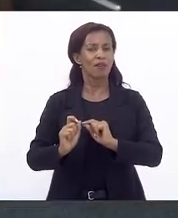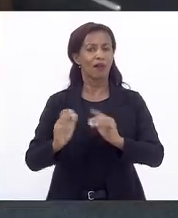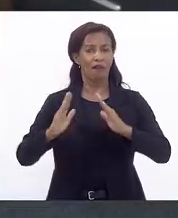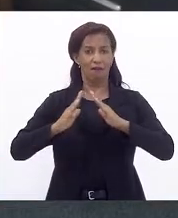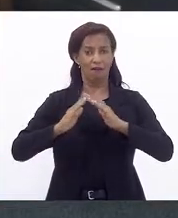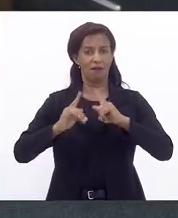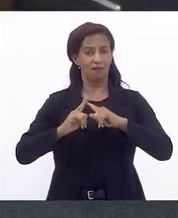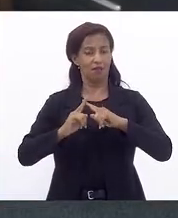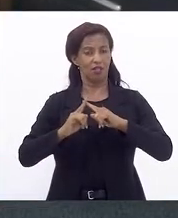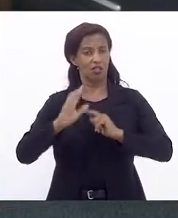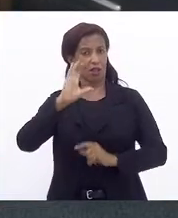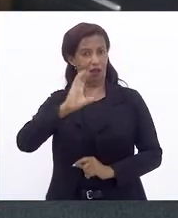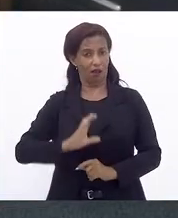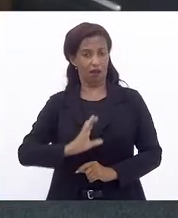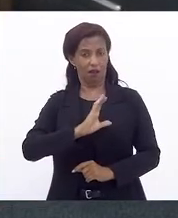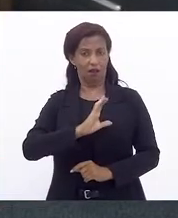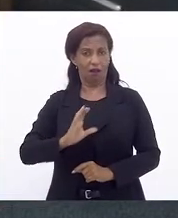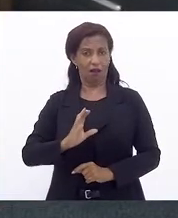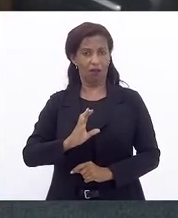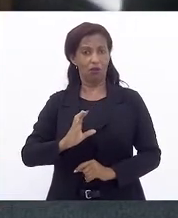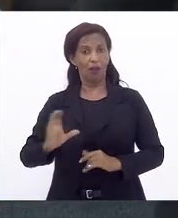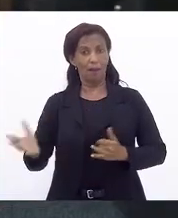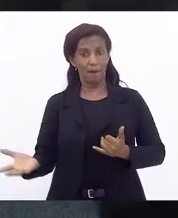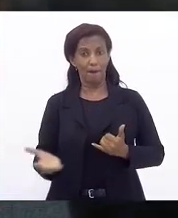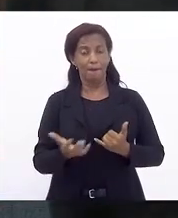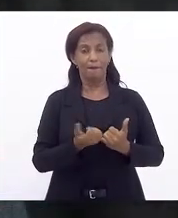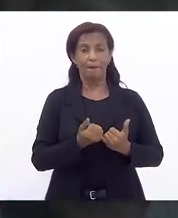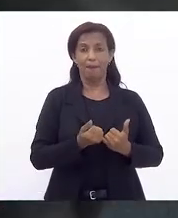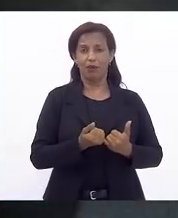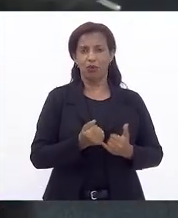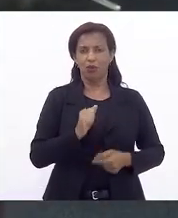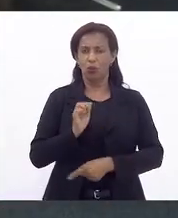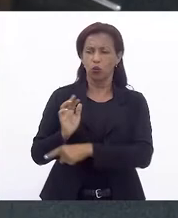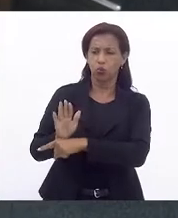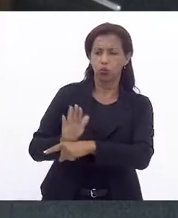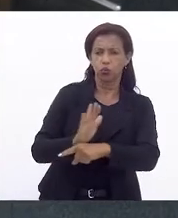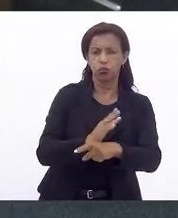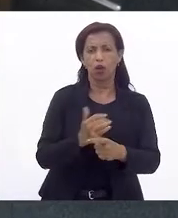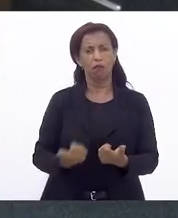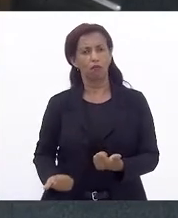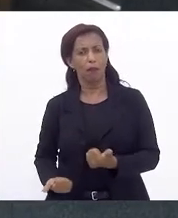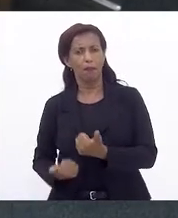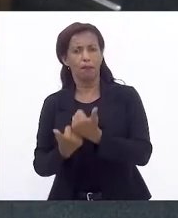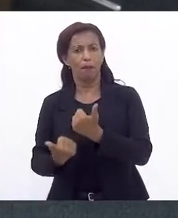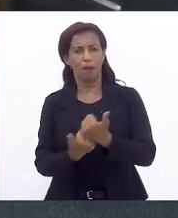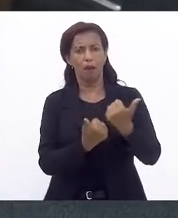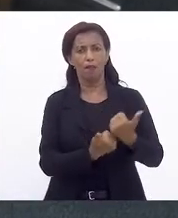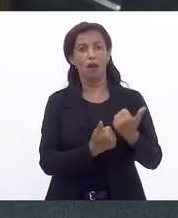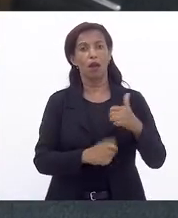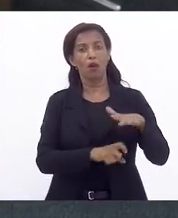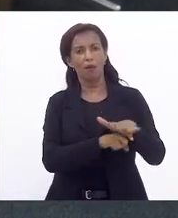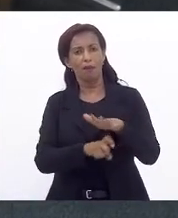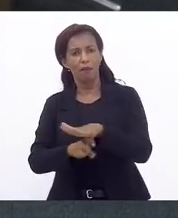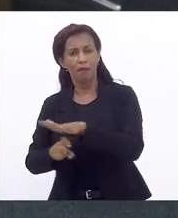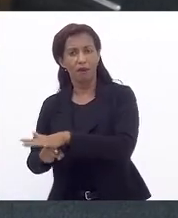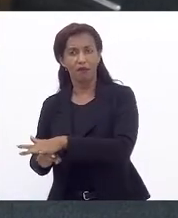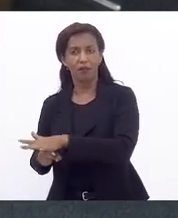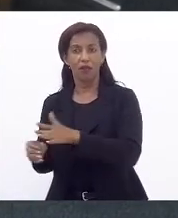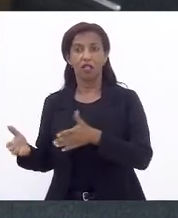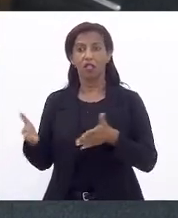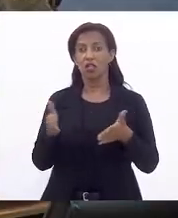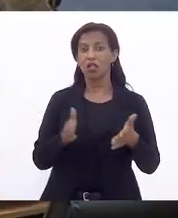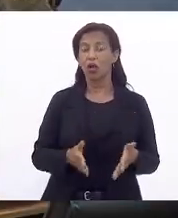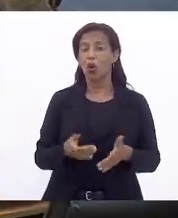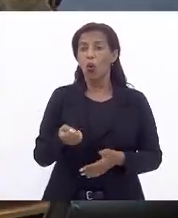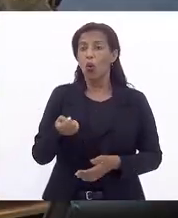Igreja Católica, que está ali patrocinando, que está ali apoiando, porque é um evento, é uma feira, que chega a uma feira